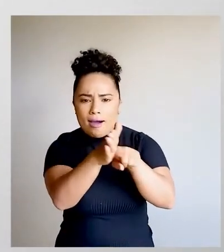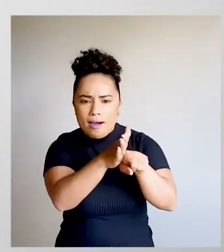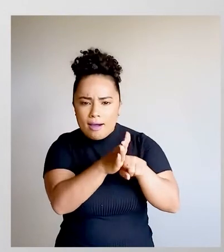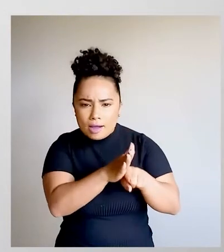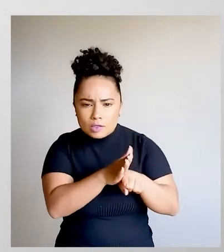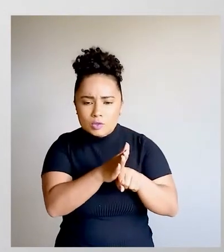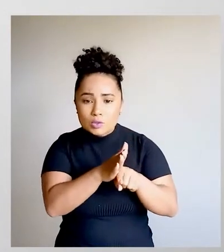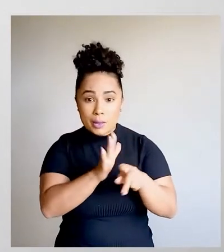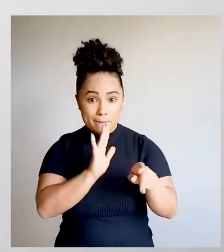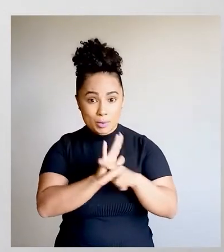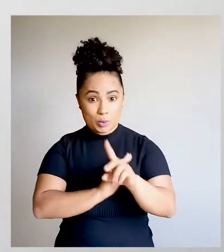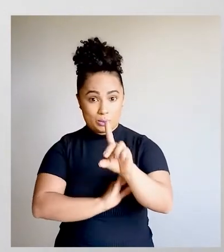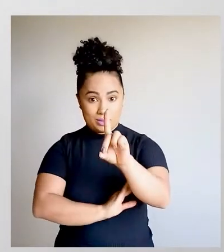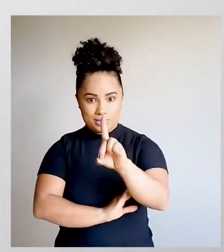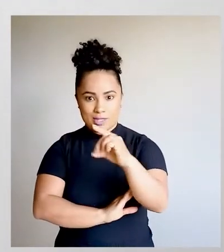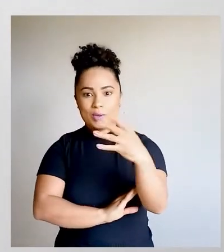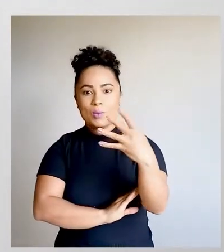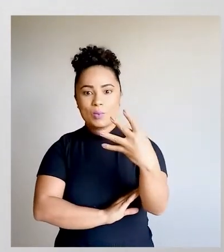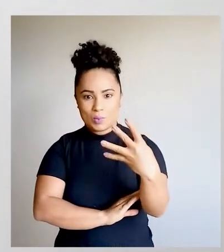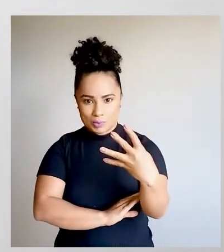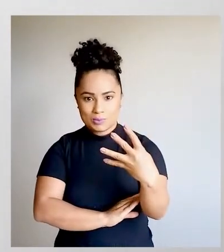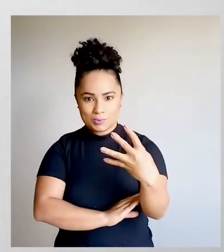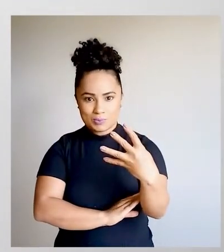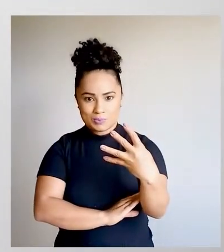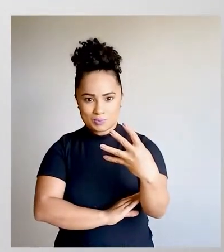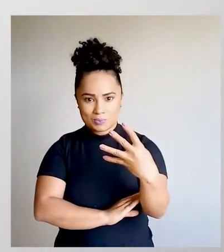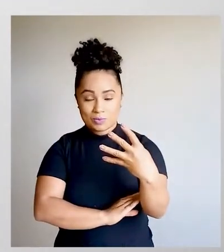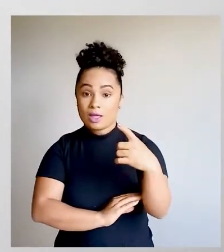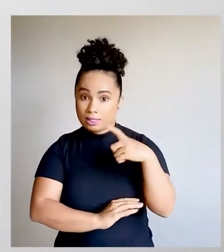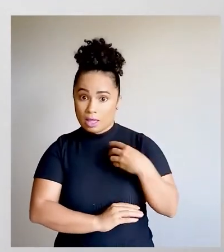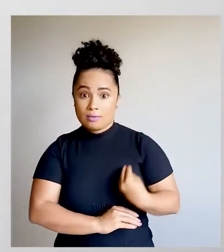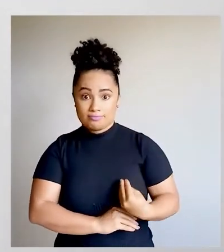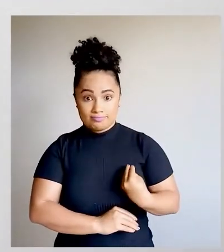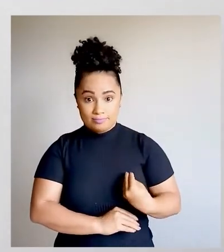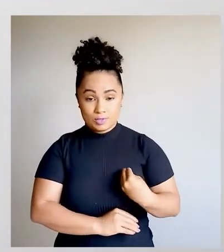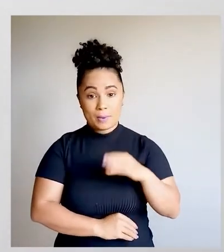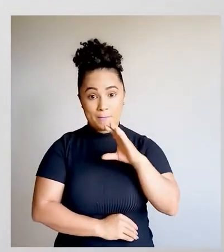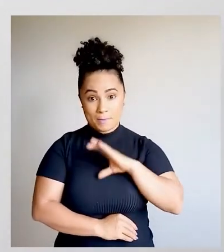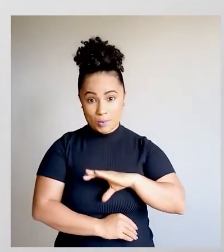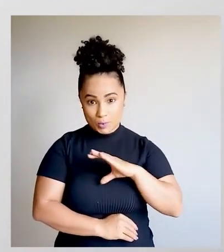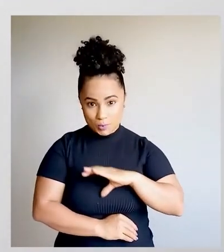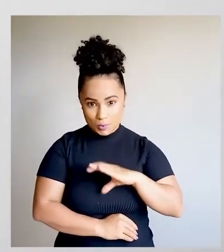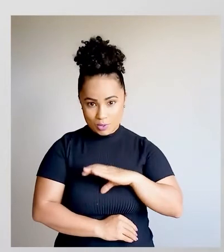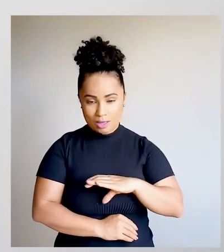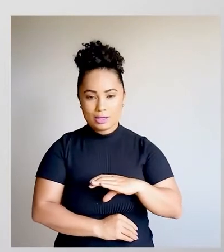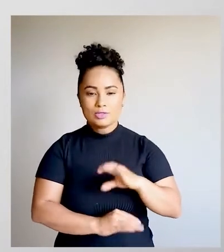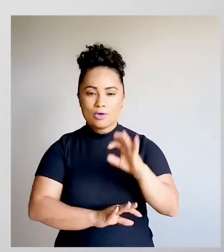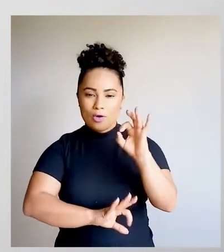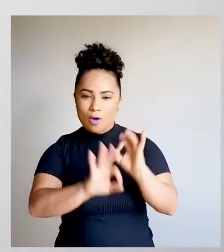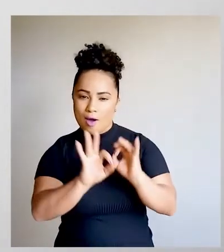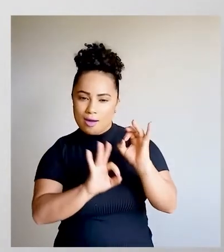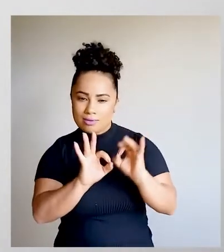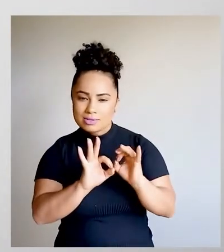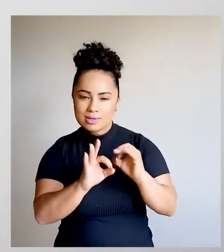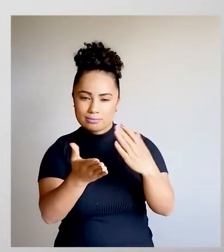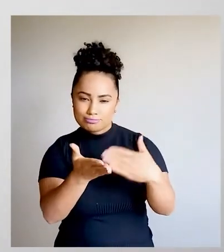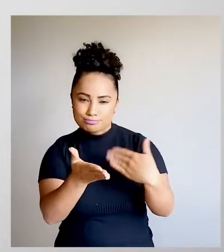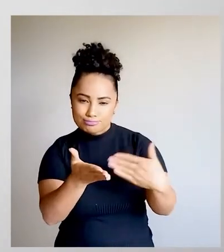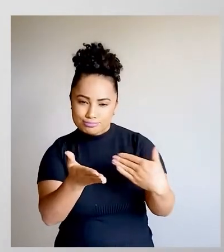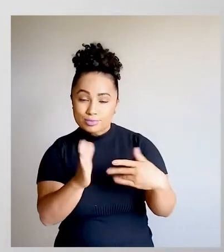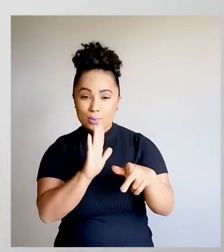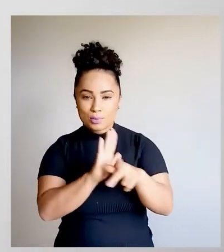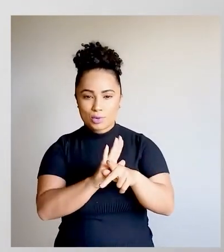sobre o descritor 4, que está no Banco de Questões de Língua Portuguesa, elaborado pela Secretaria de